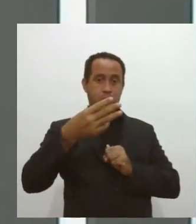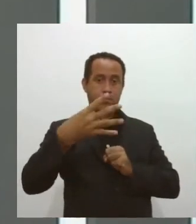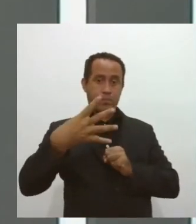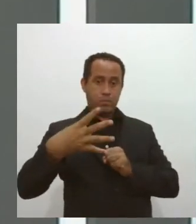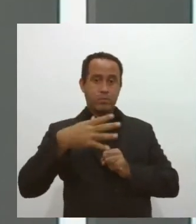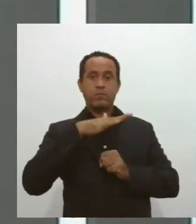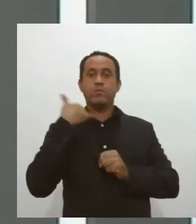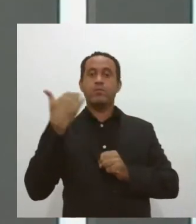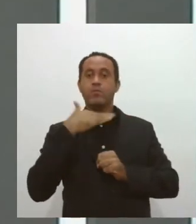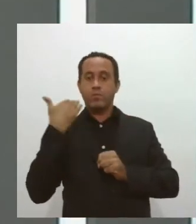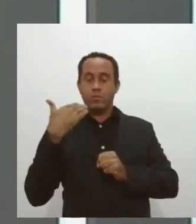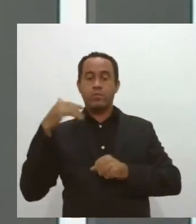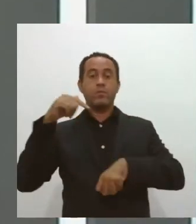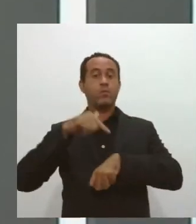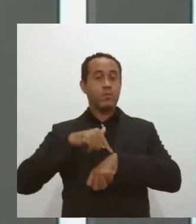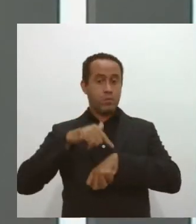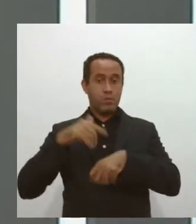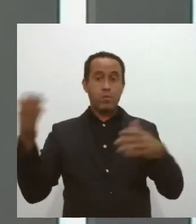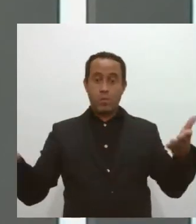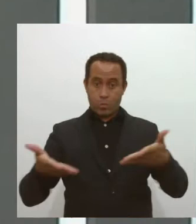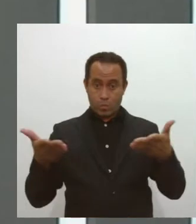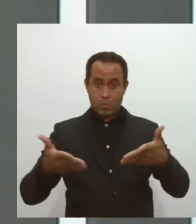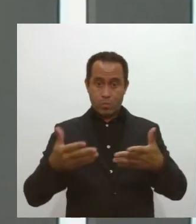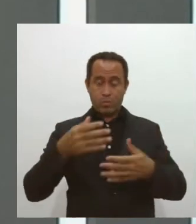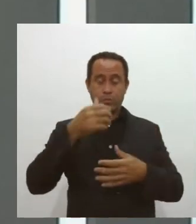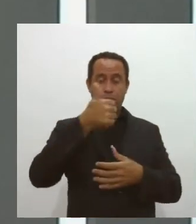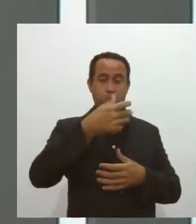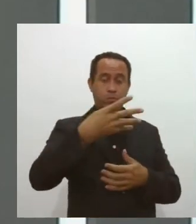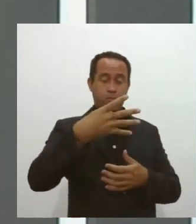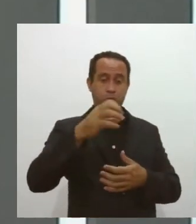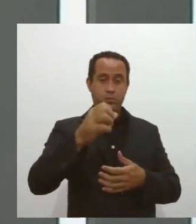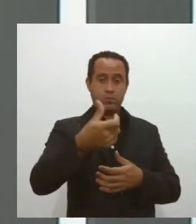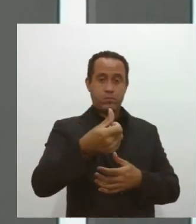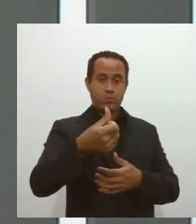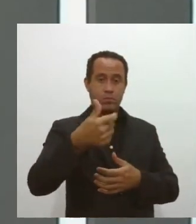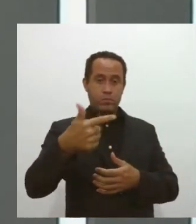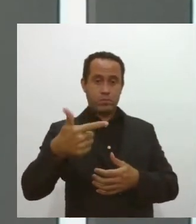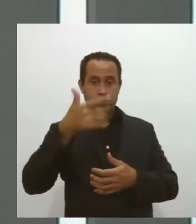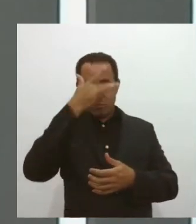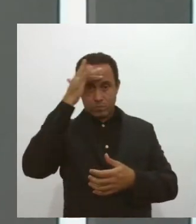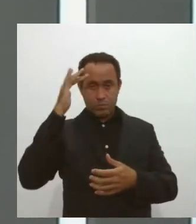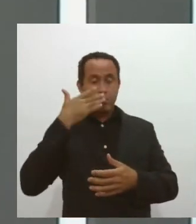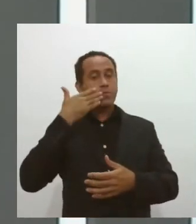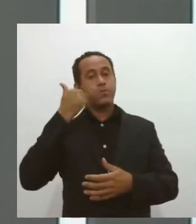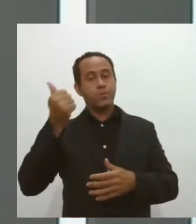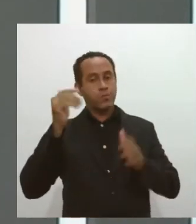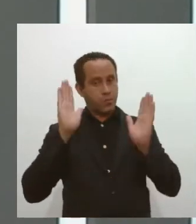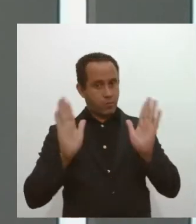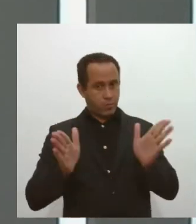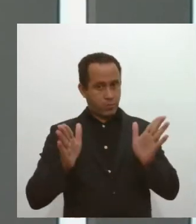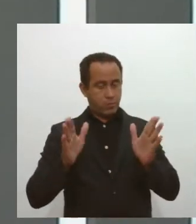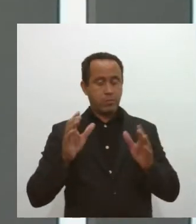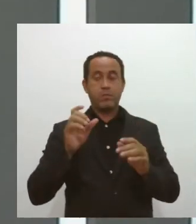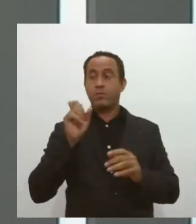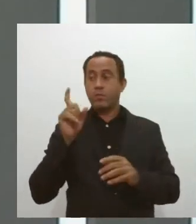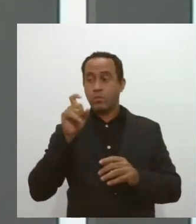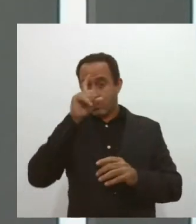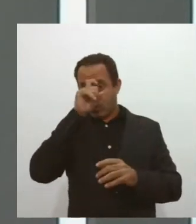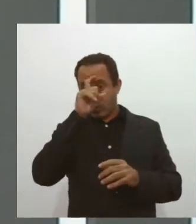morreram. Até o momento, 145.642 pacientes foram curados. Estão internados